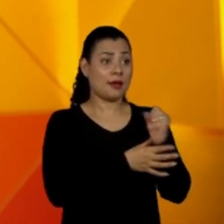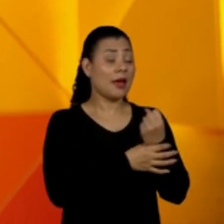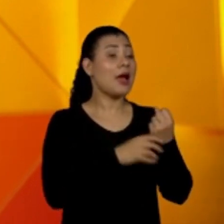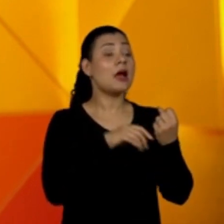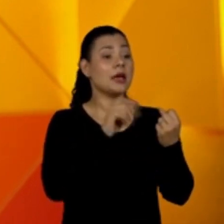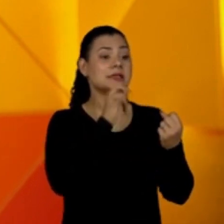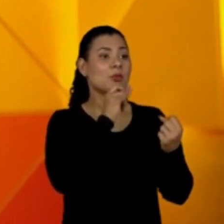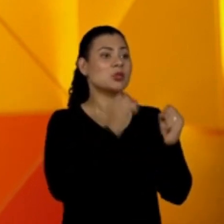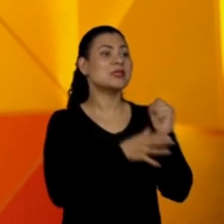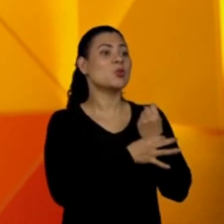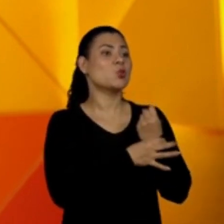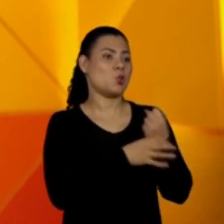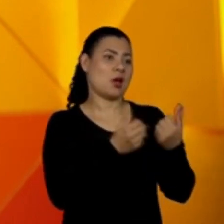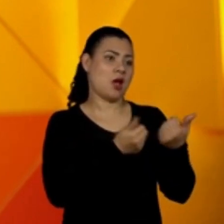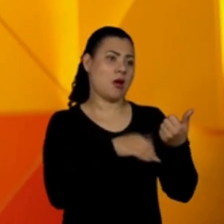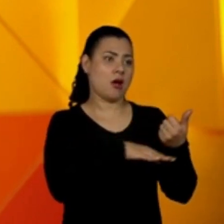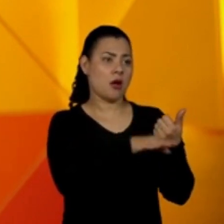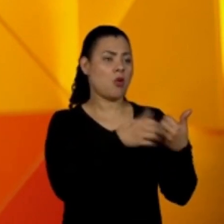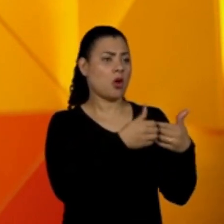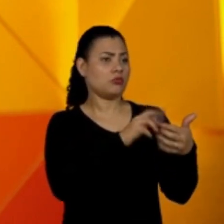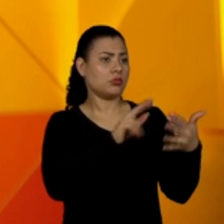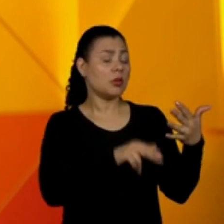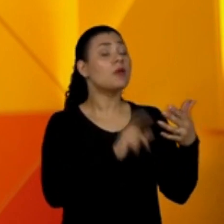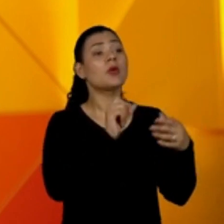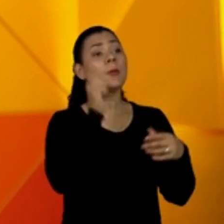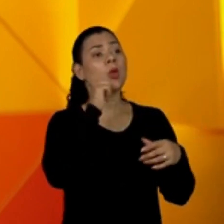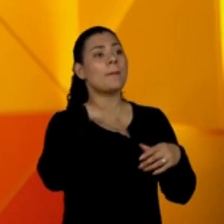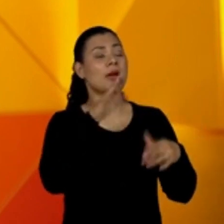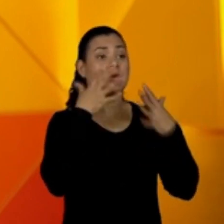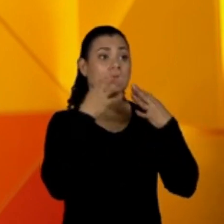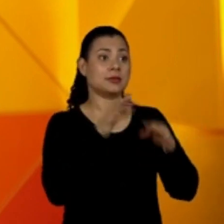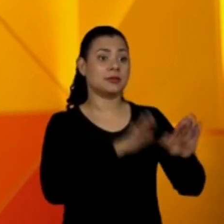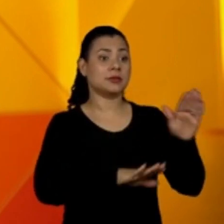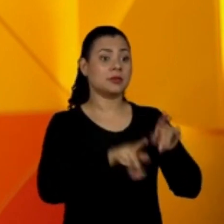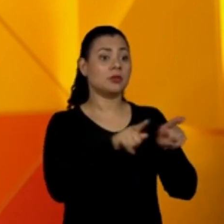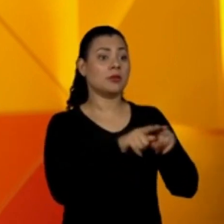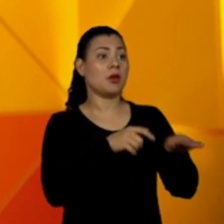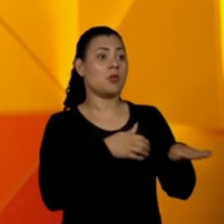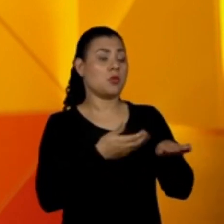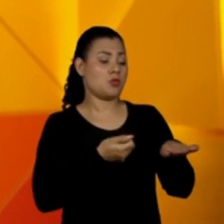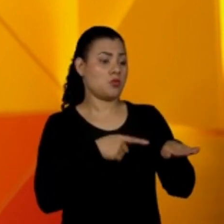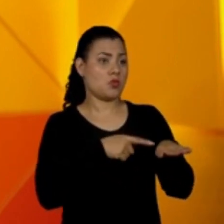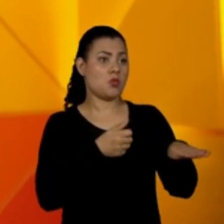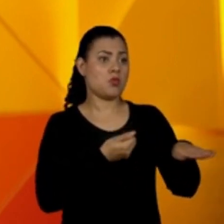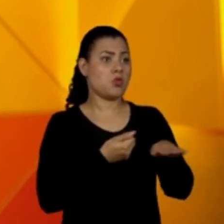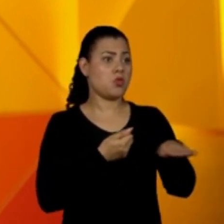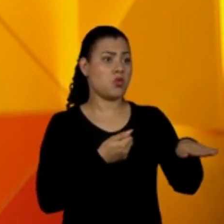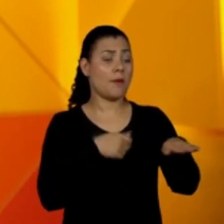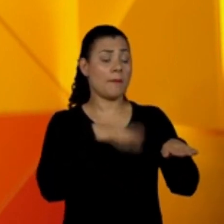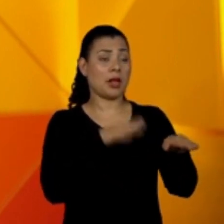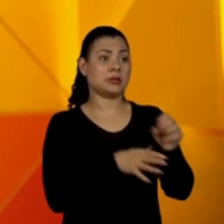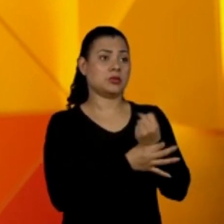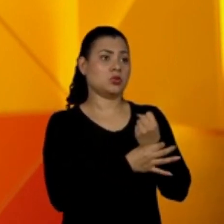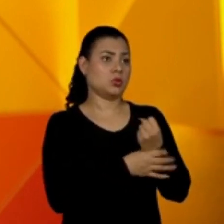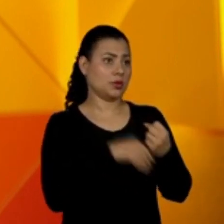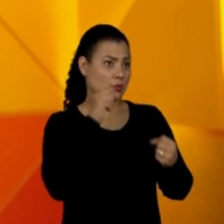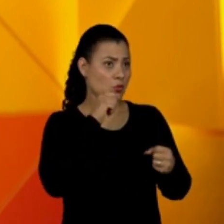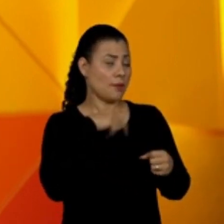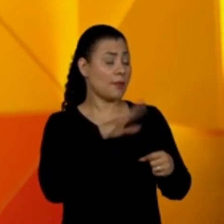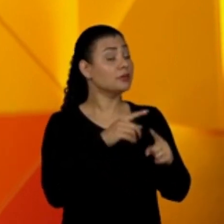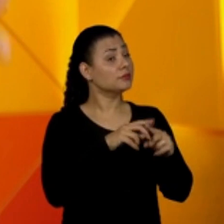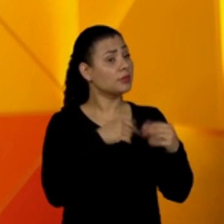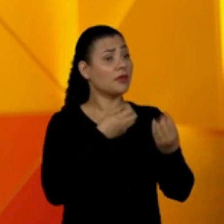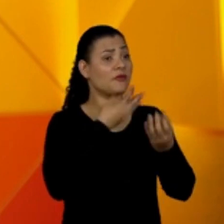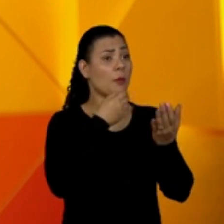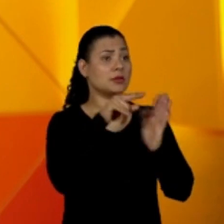mais cuidadosas, se envolvem muito menos em acidentes de trânsito. Então, esse cuidado que você fala, a gente já tem